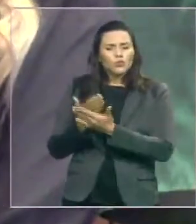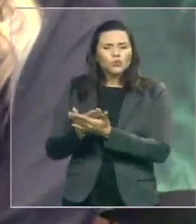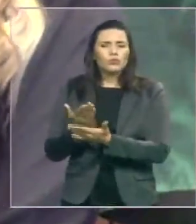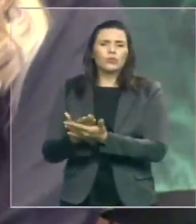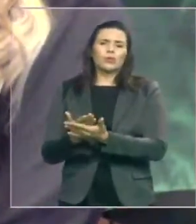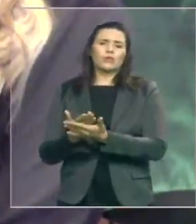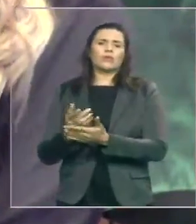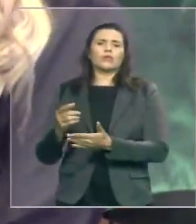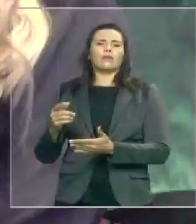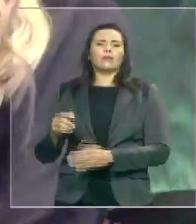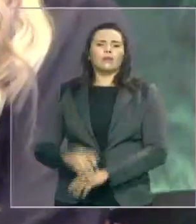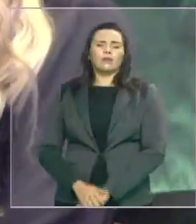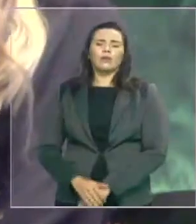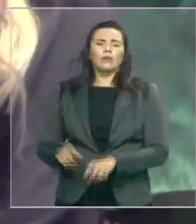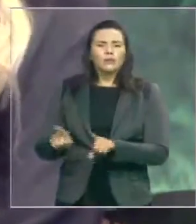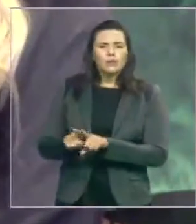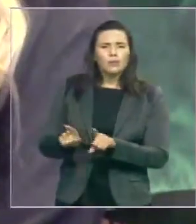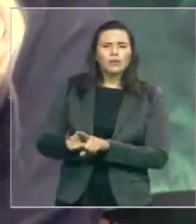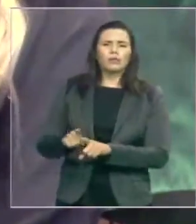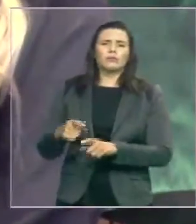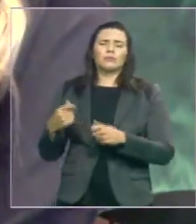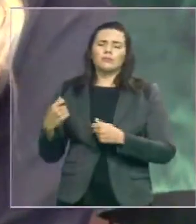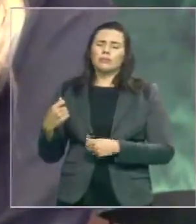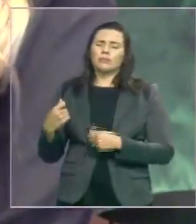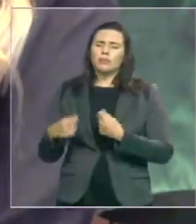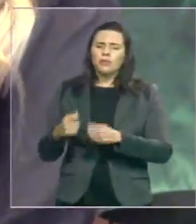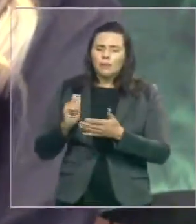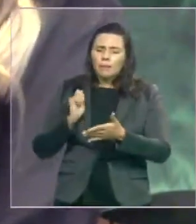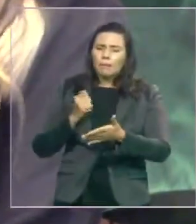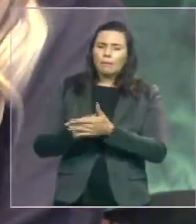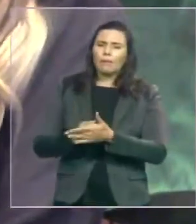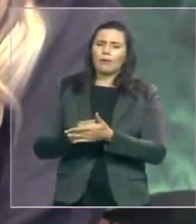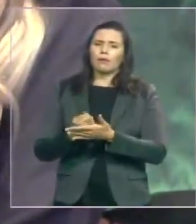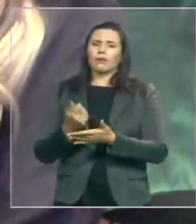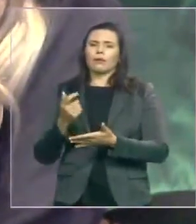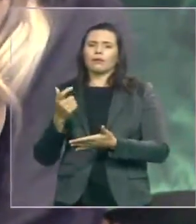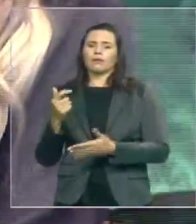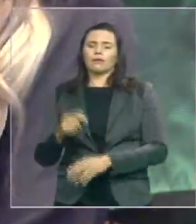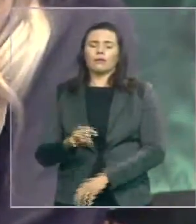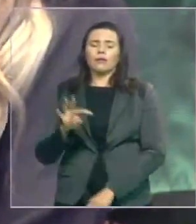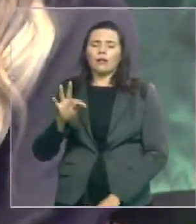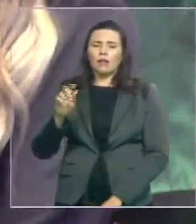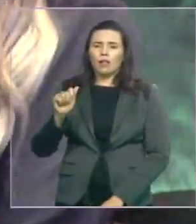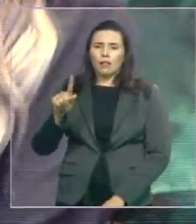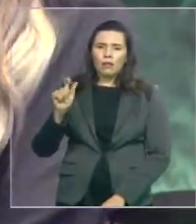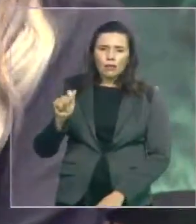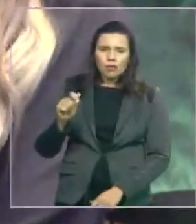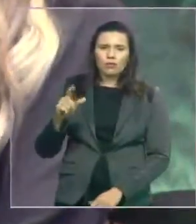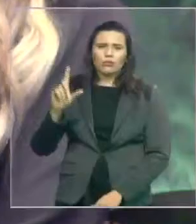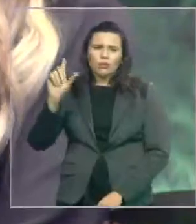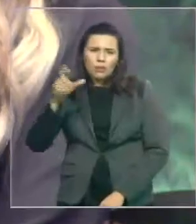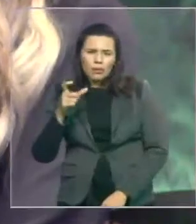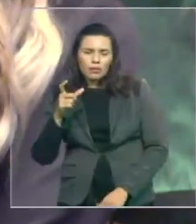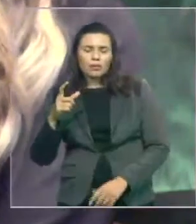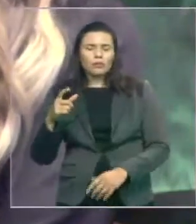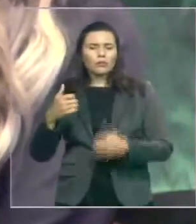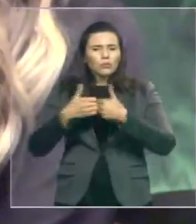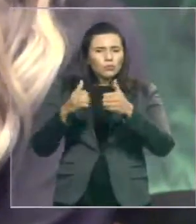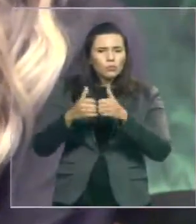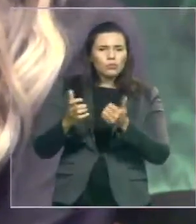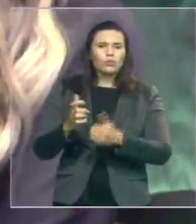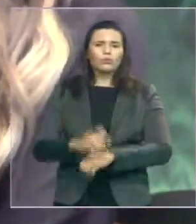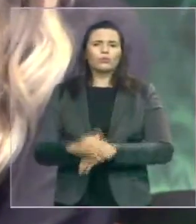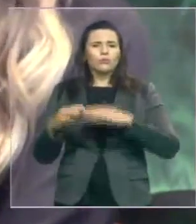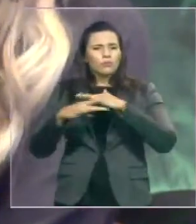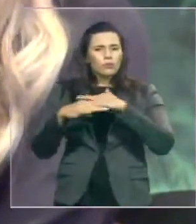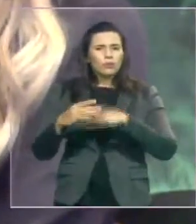investir em transporte, além de dedicar, deputado Adilazio, seu tempo e